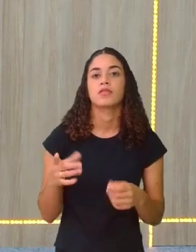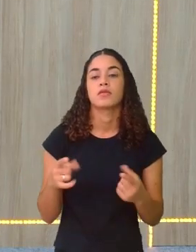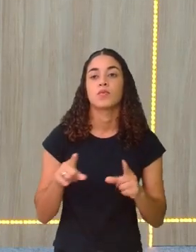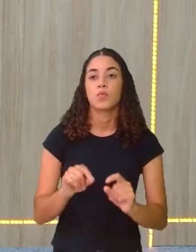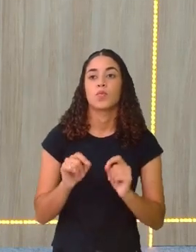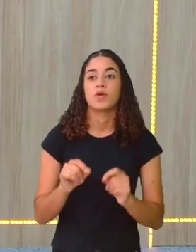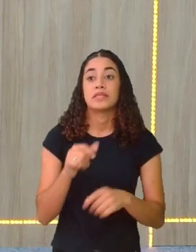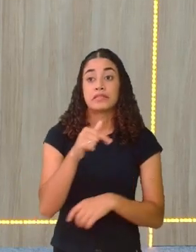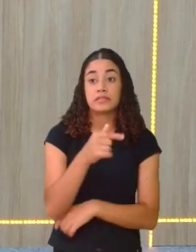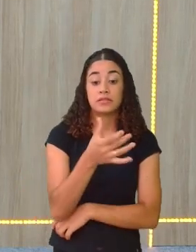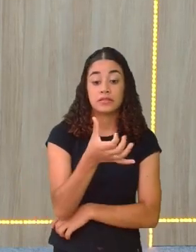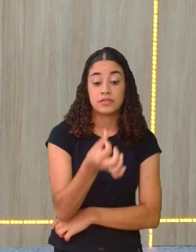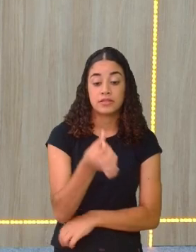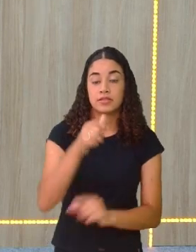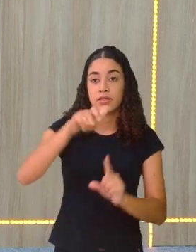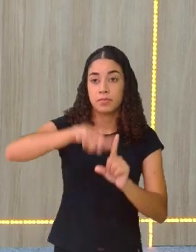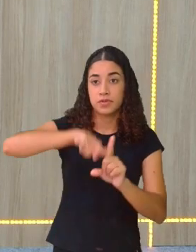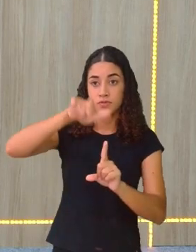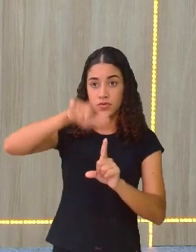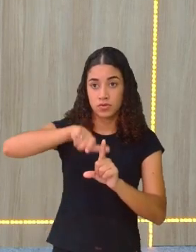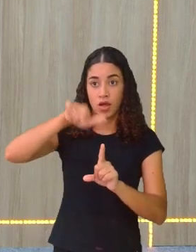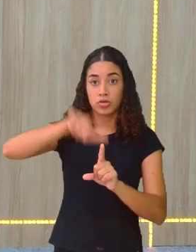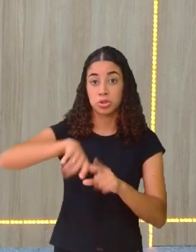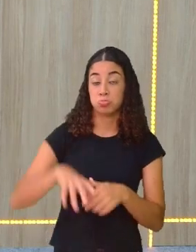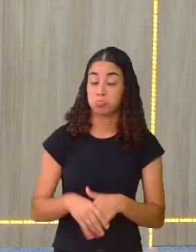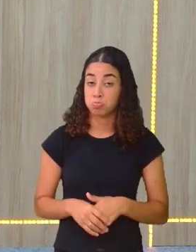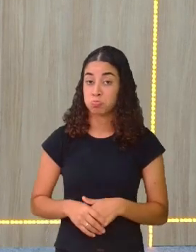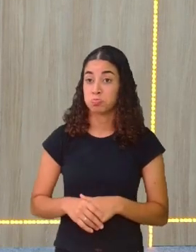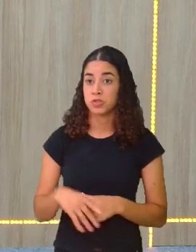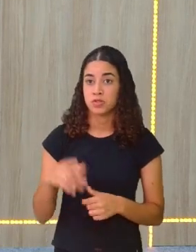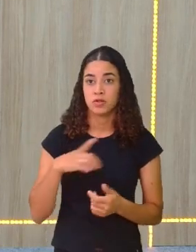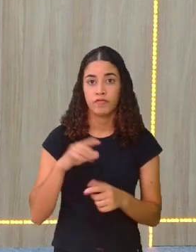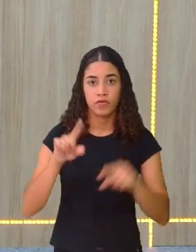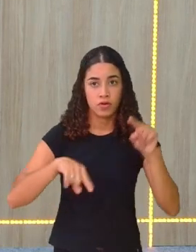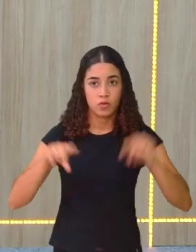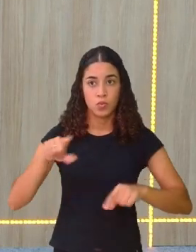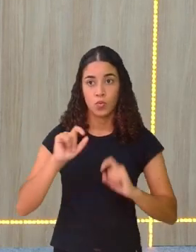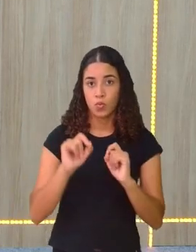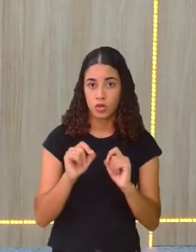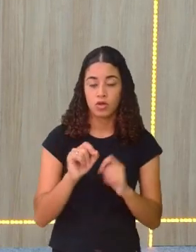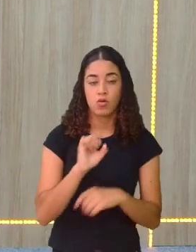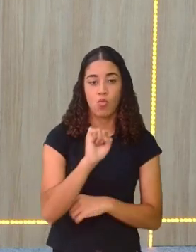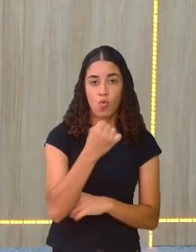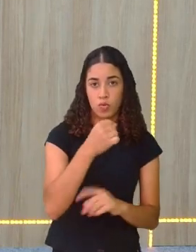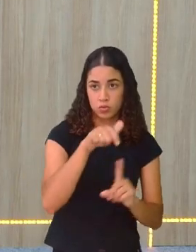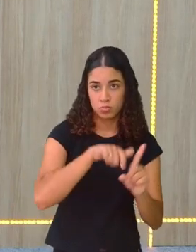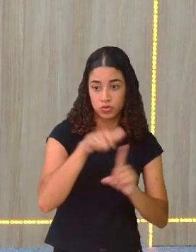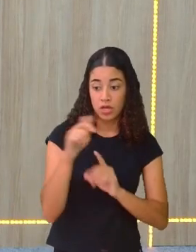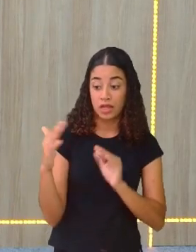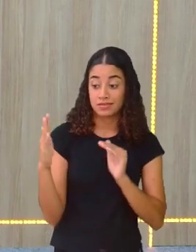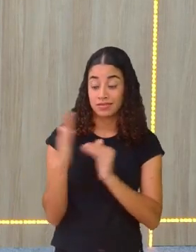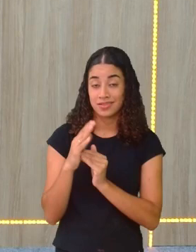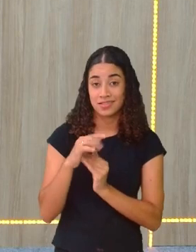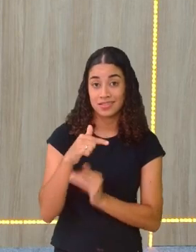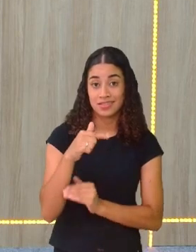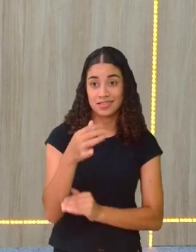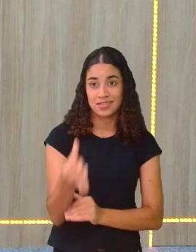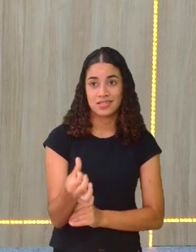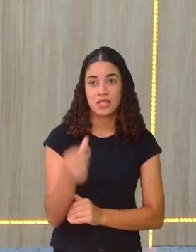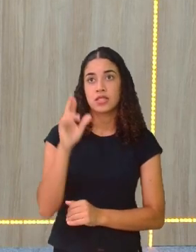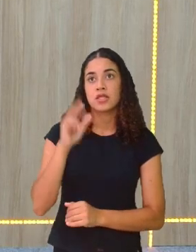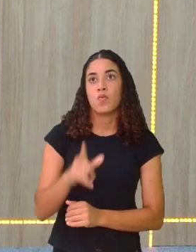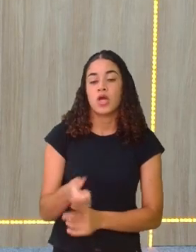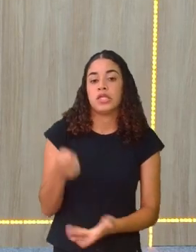76 personagens. Ele varia de oito personagens a 76. Não é